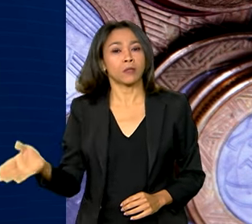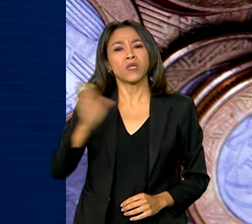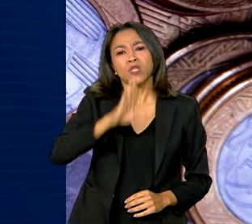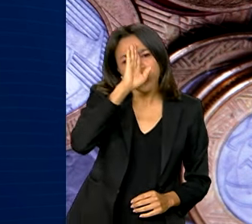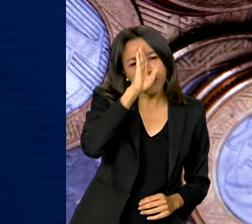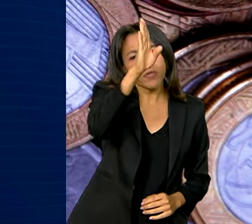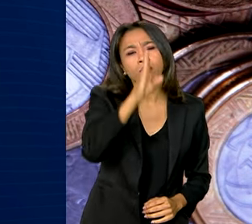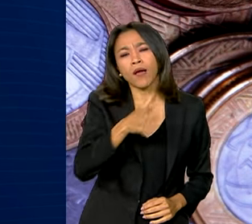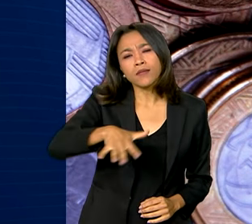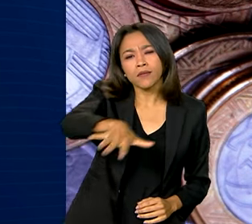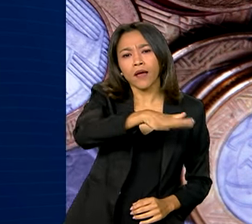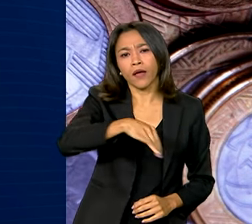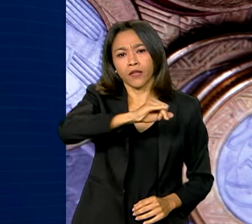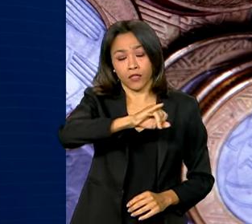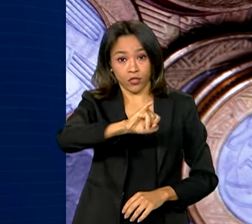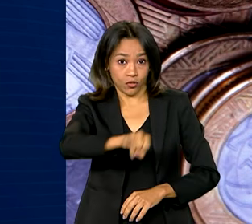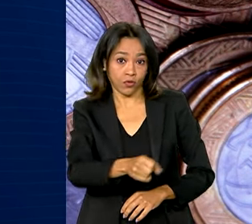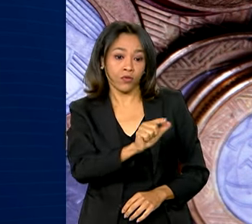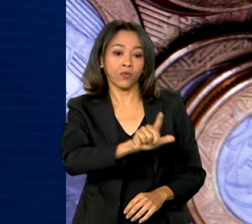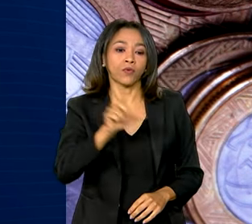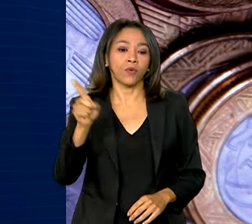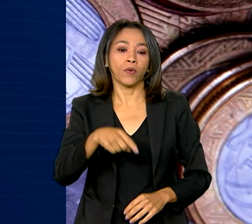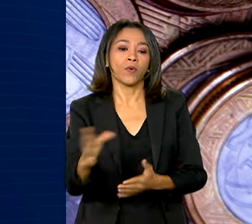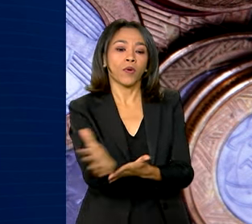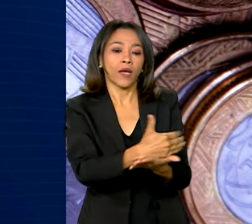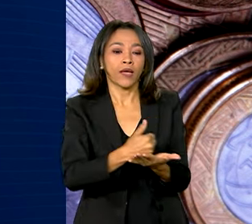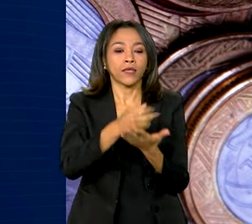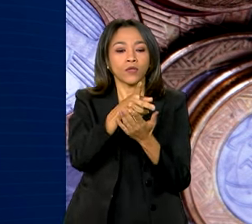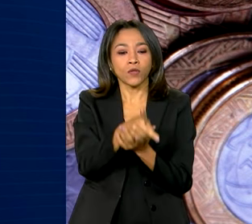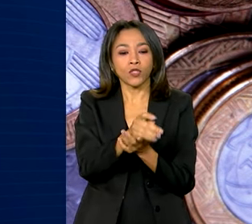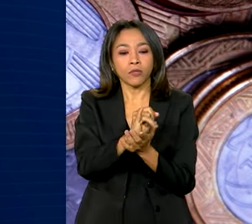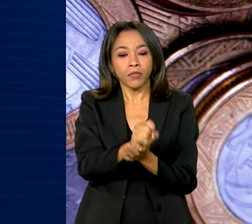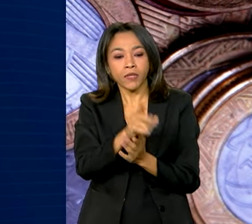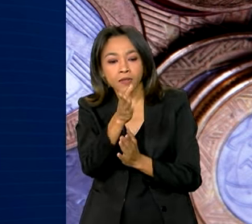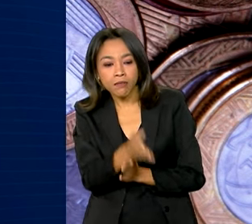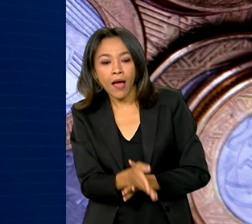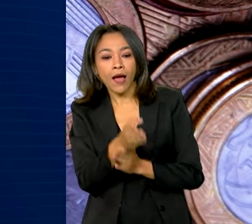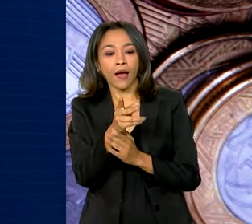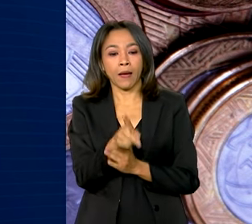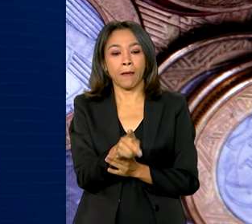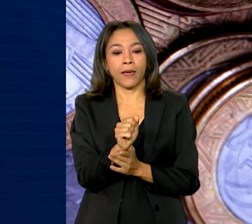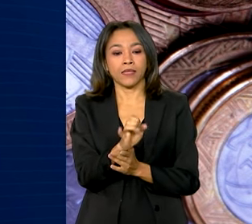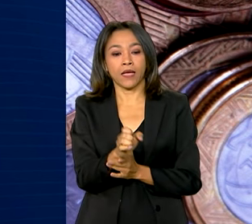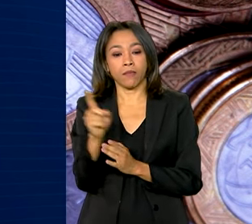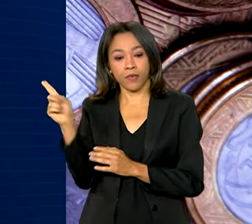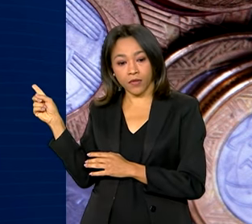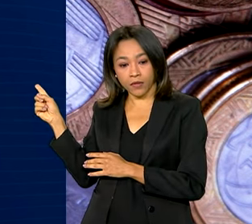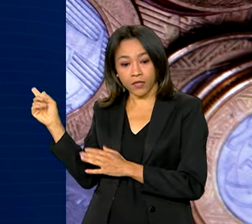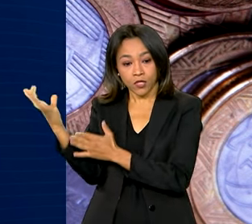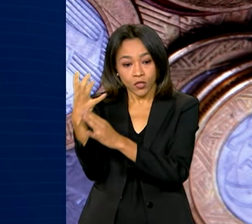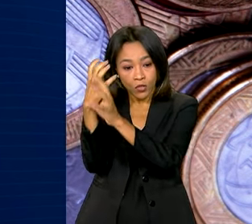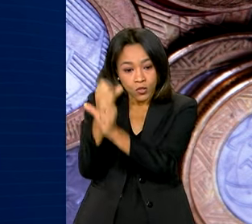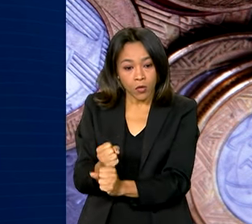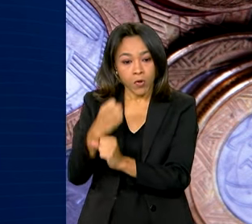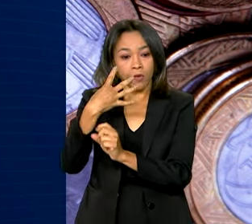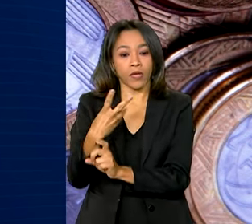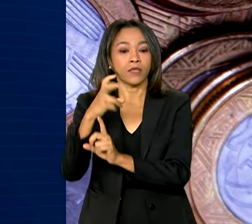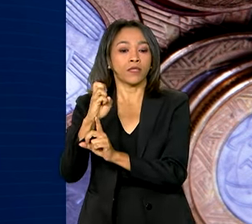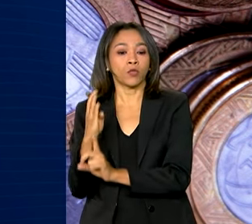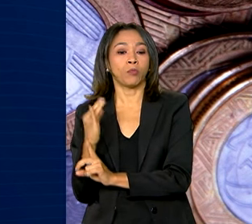destaques em julho, a arrecadação do PIS-PASEP e da COFINS somou mais de R$ 45 bilhões,